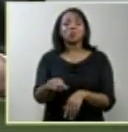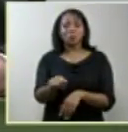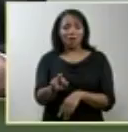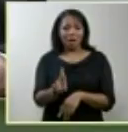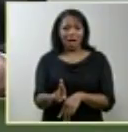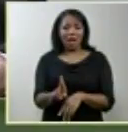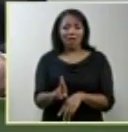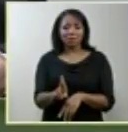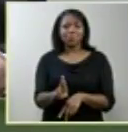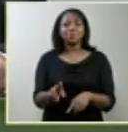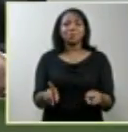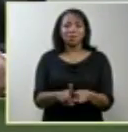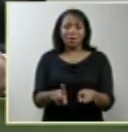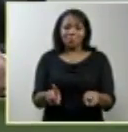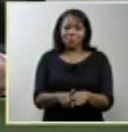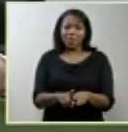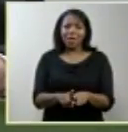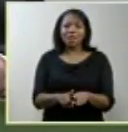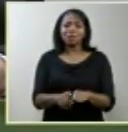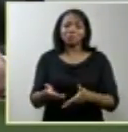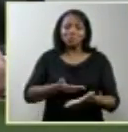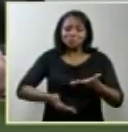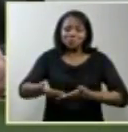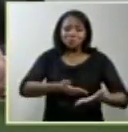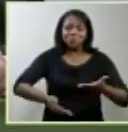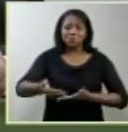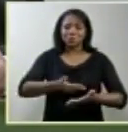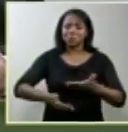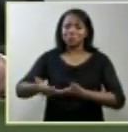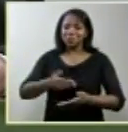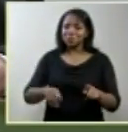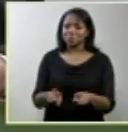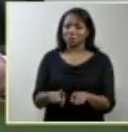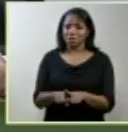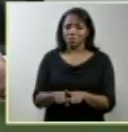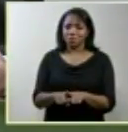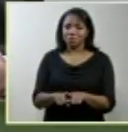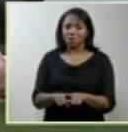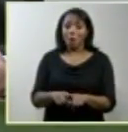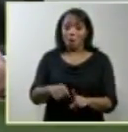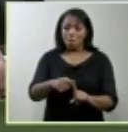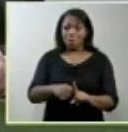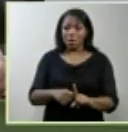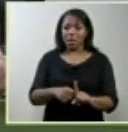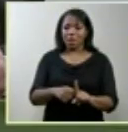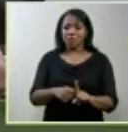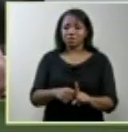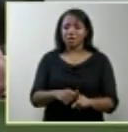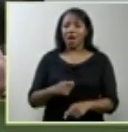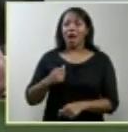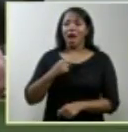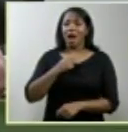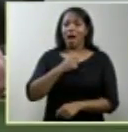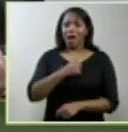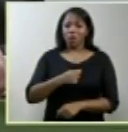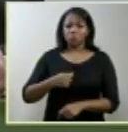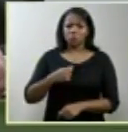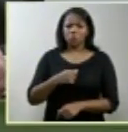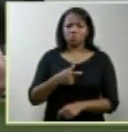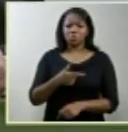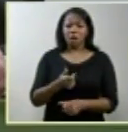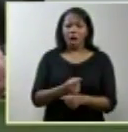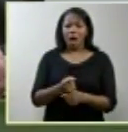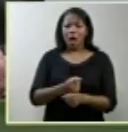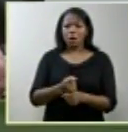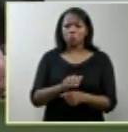as obras físicas e em agosto de 2001